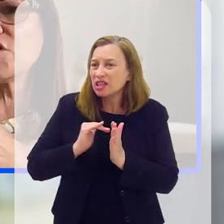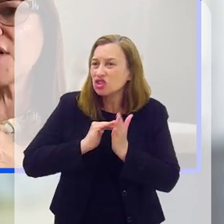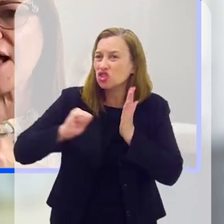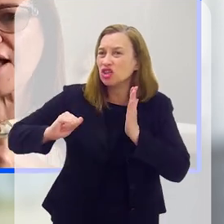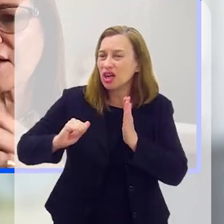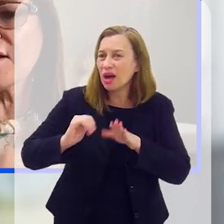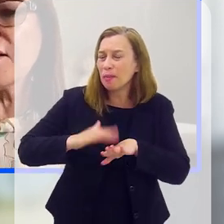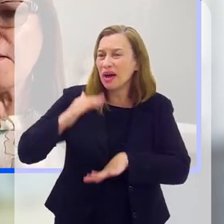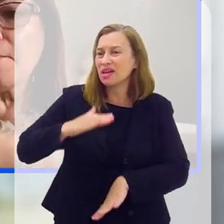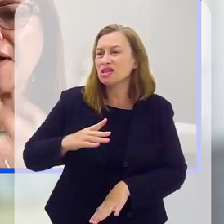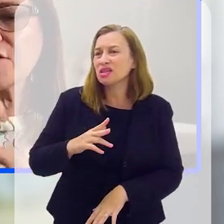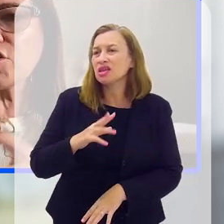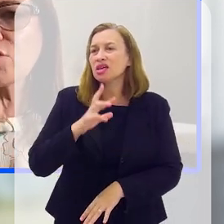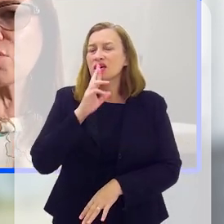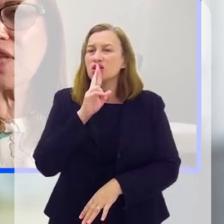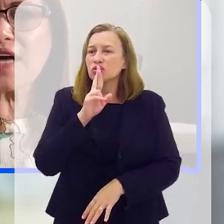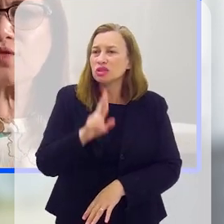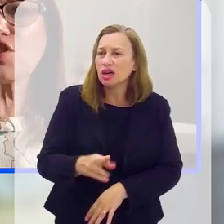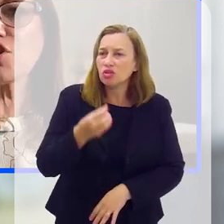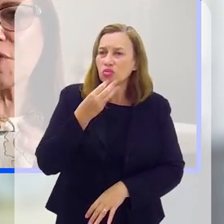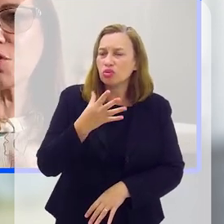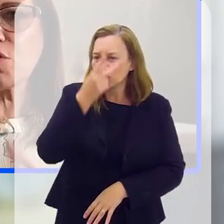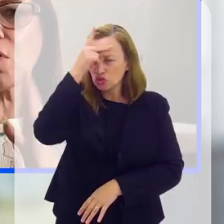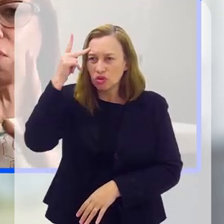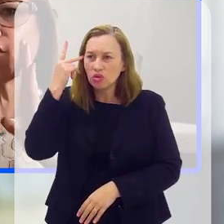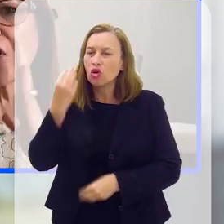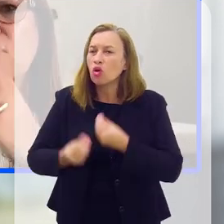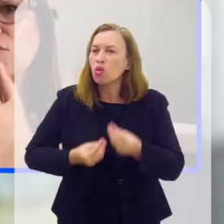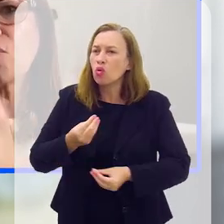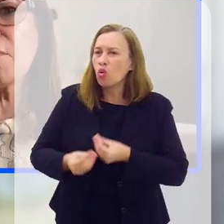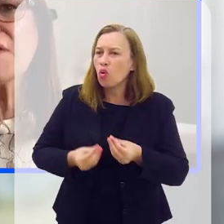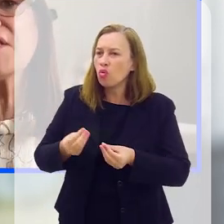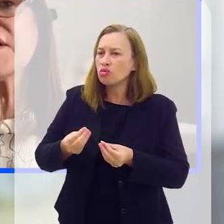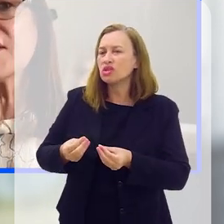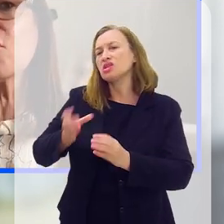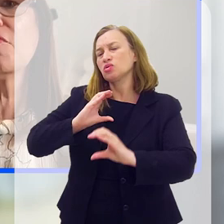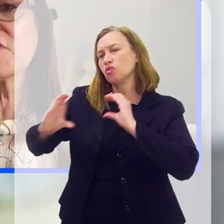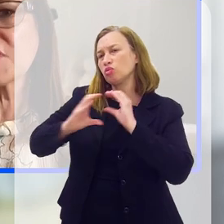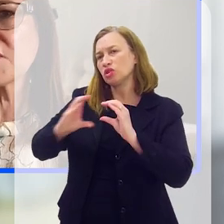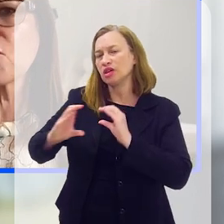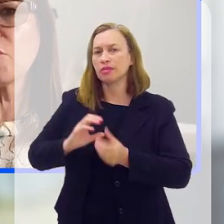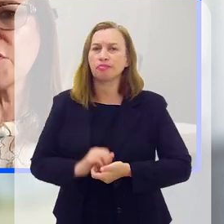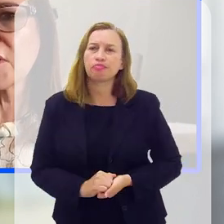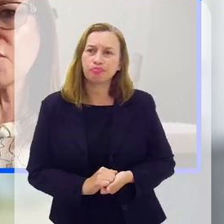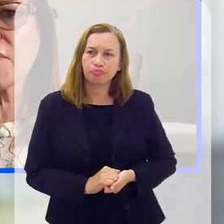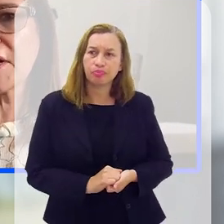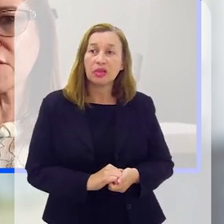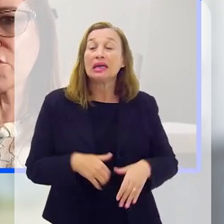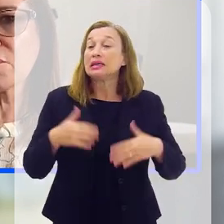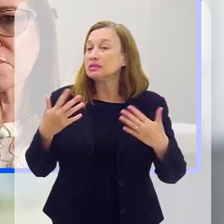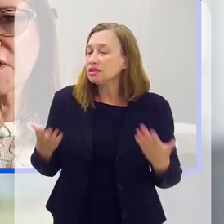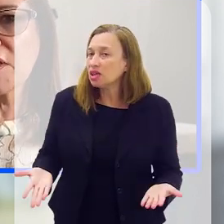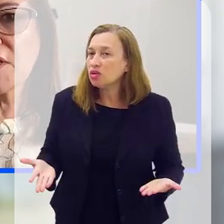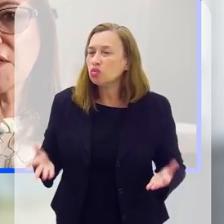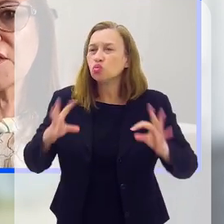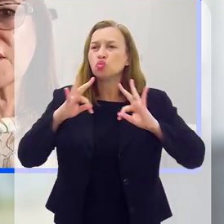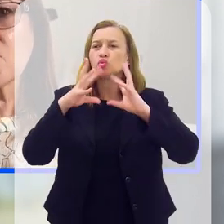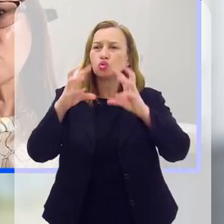a tirar mais resultados das pessoas de acordo com a maneira como você se comunica com elas.